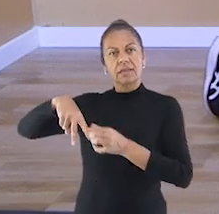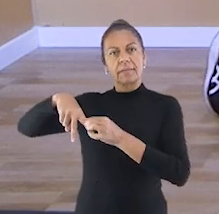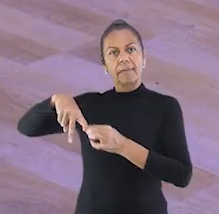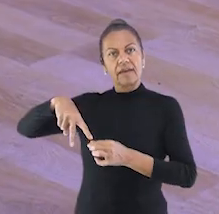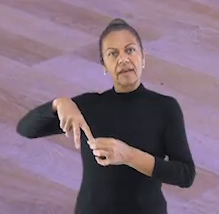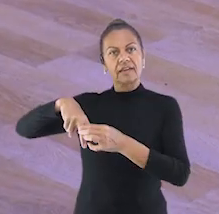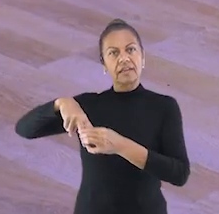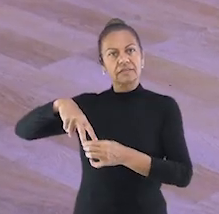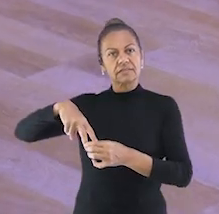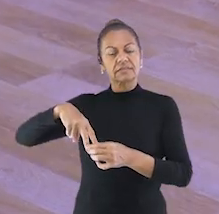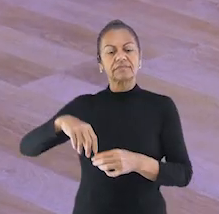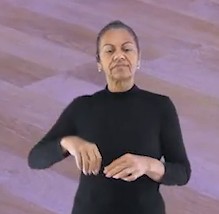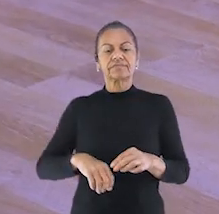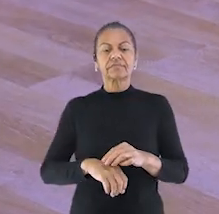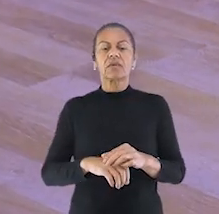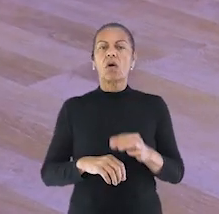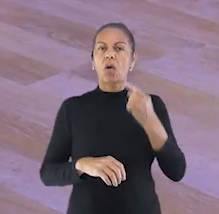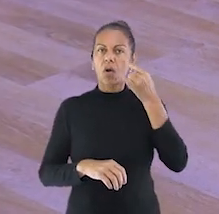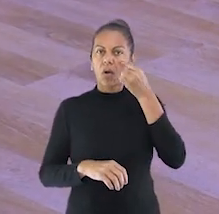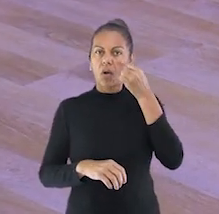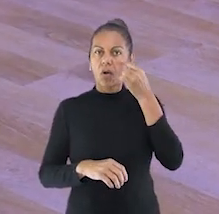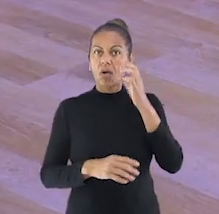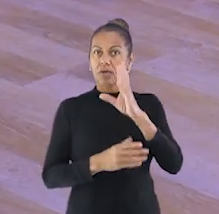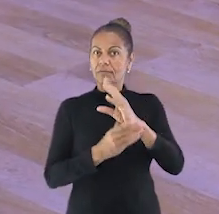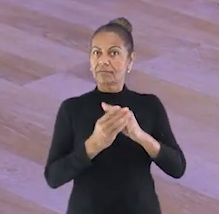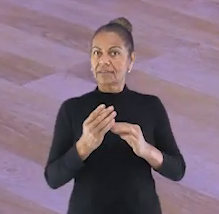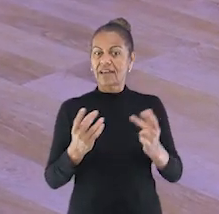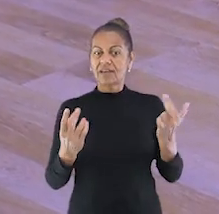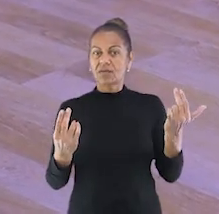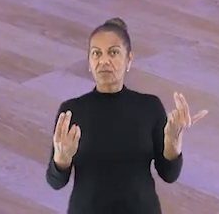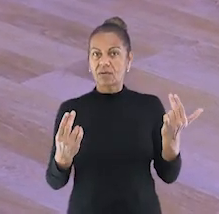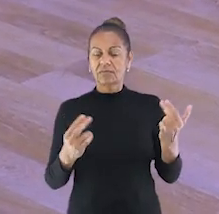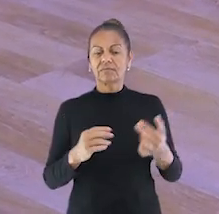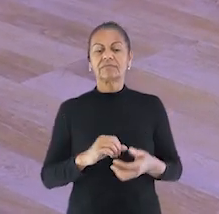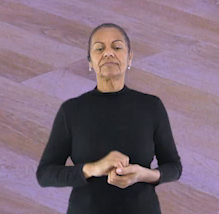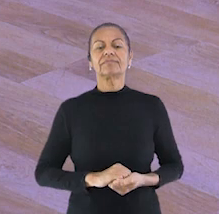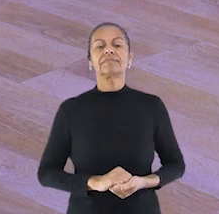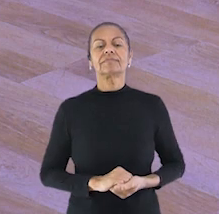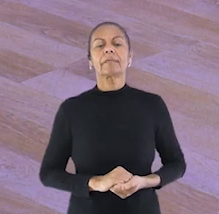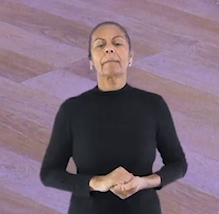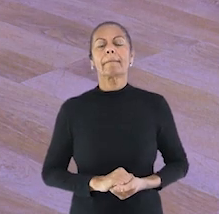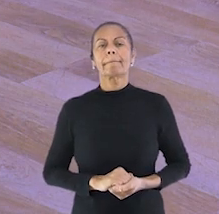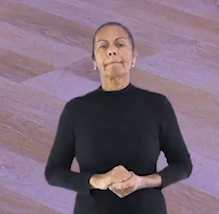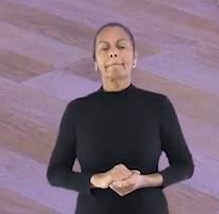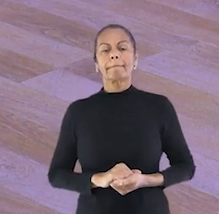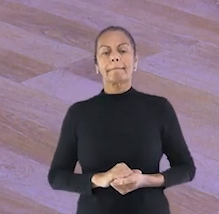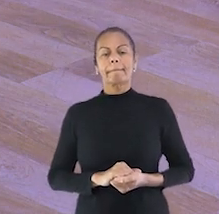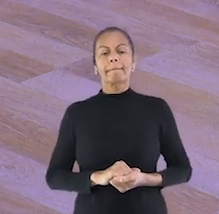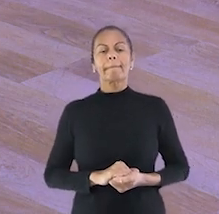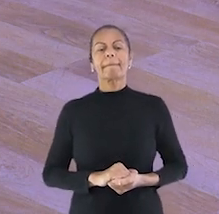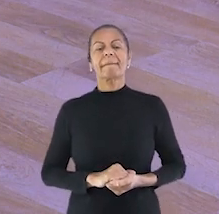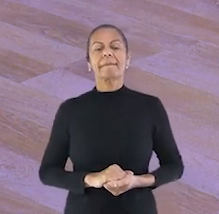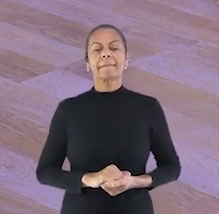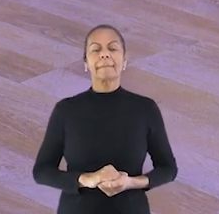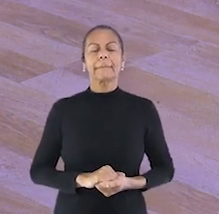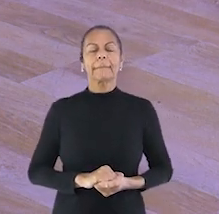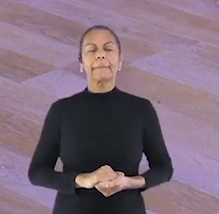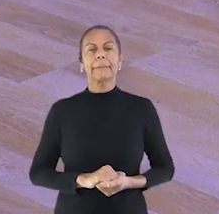Vamos lá, hein? Um, dois,